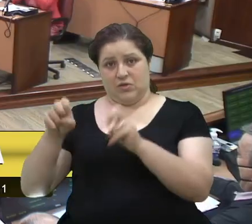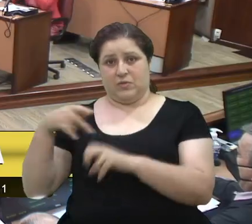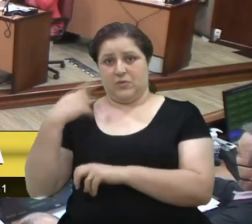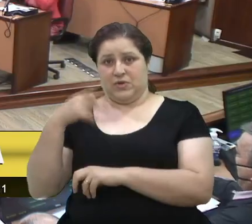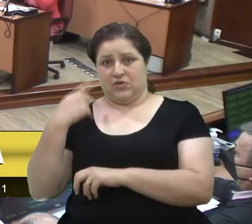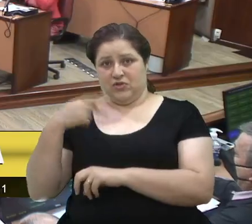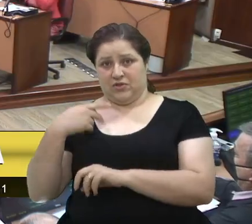Encerada a...